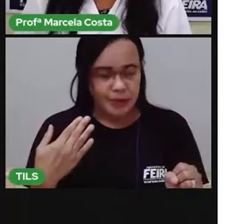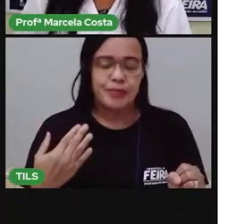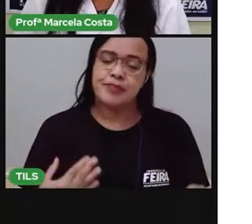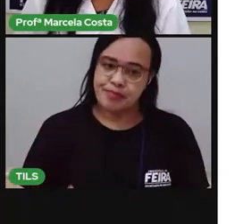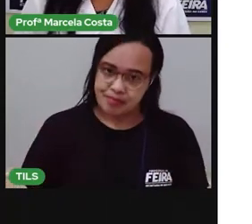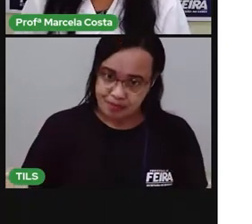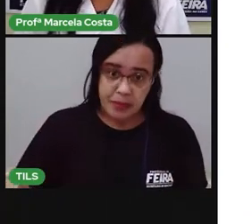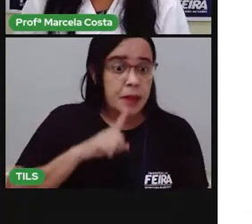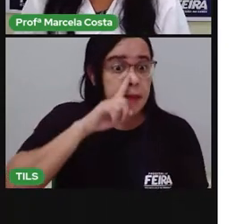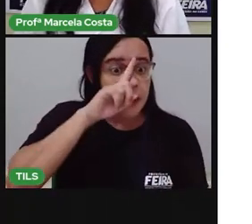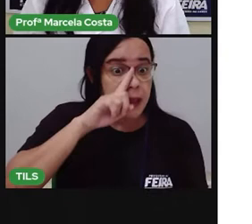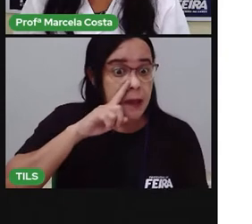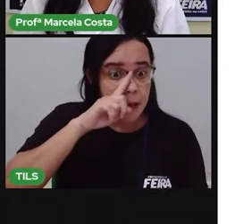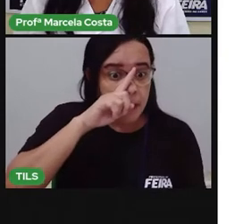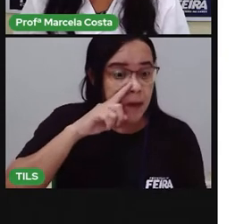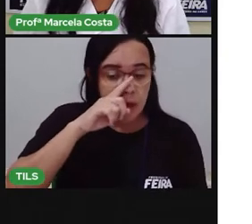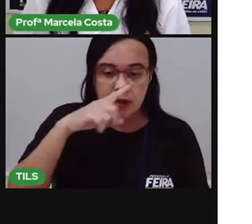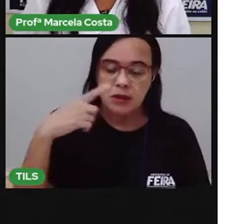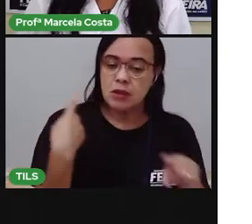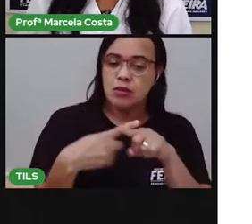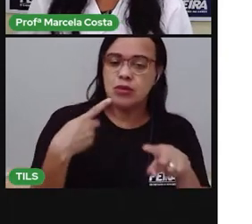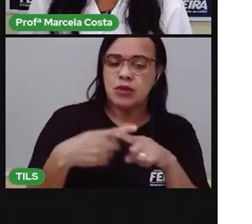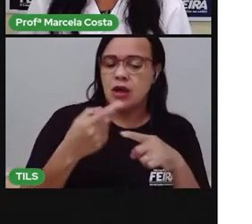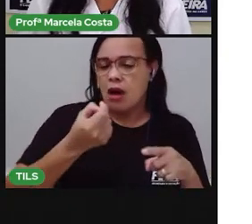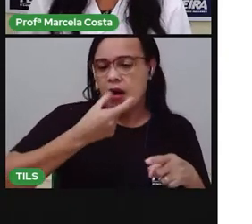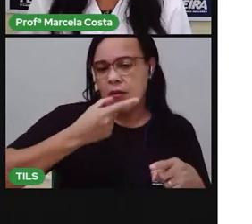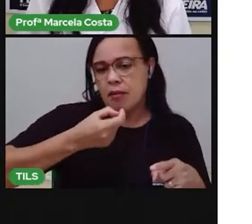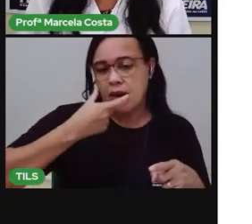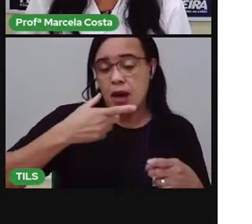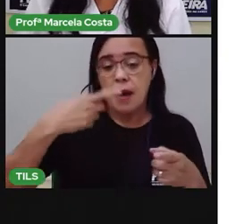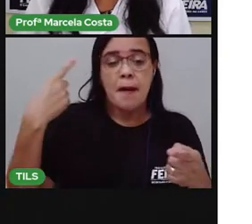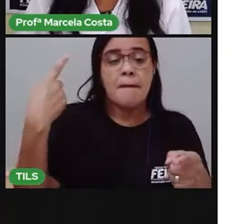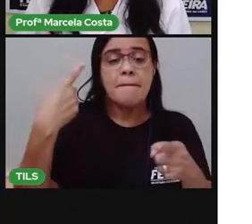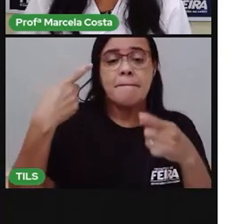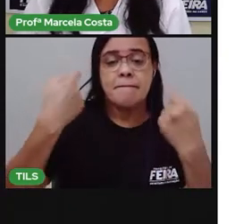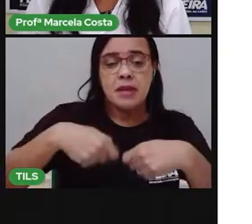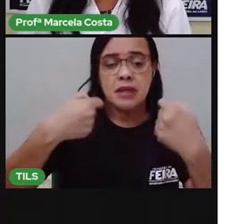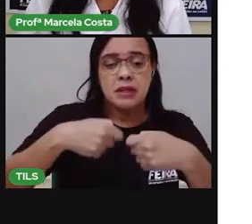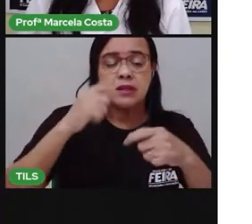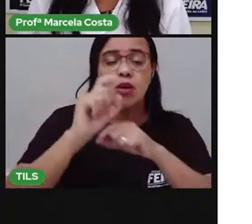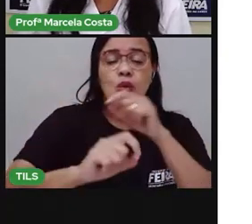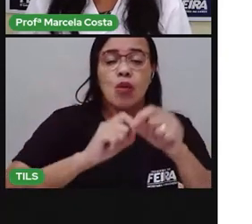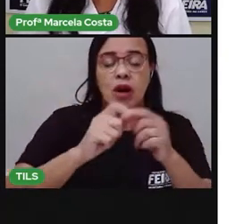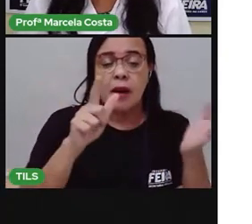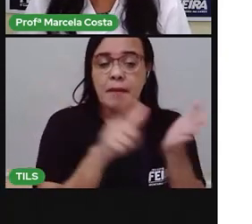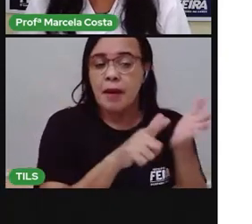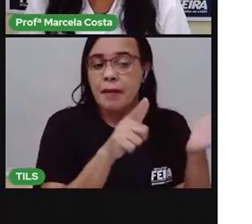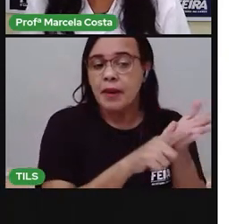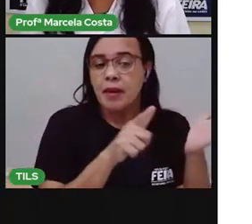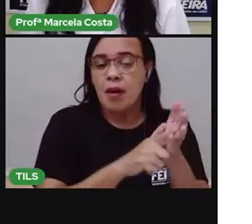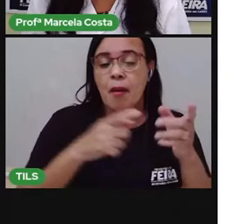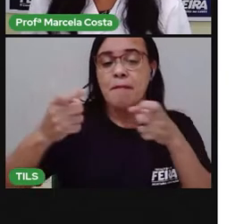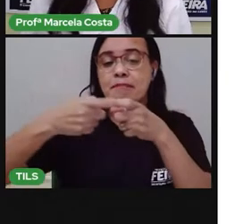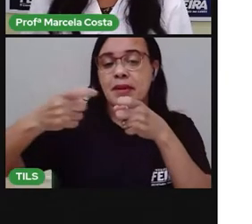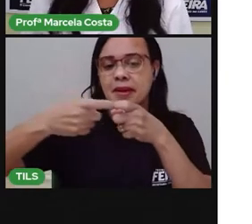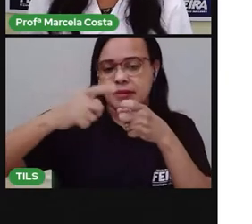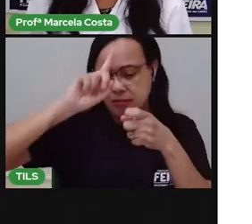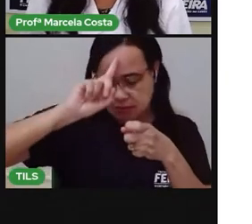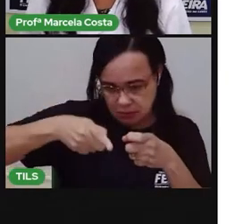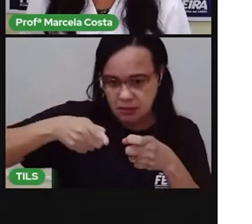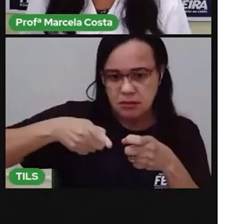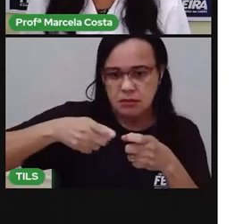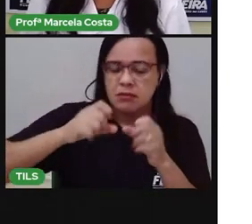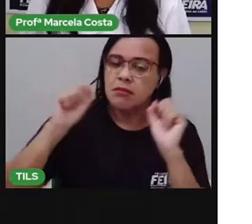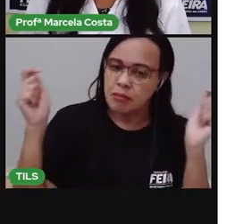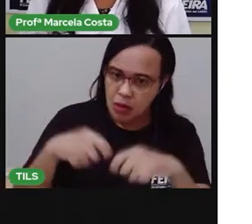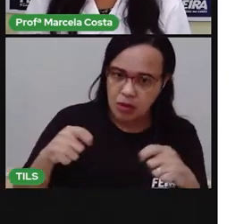Remédios são controlados e eles devem ser ingeridos só por uma recomendação de um médico e